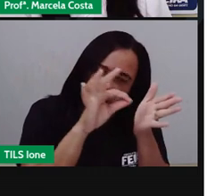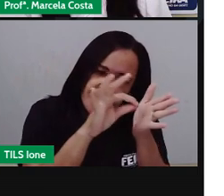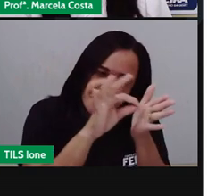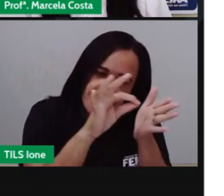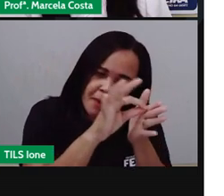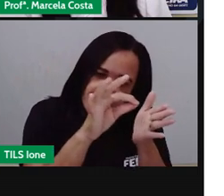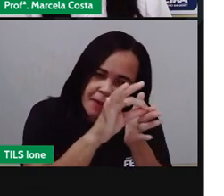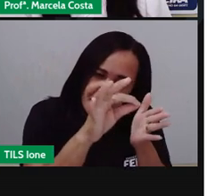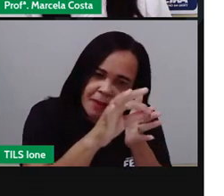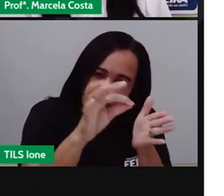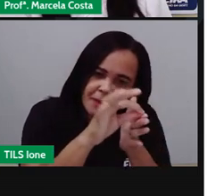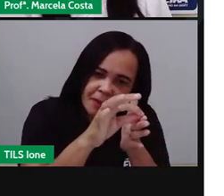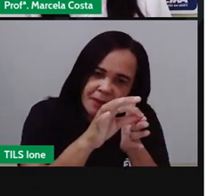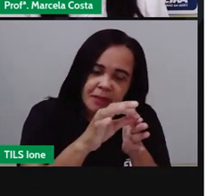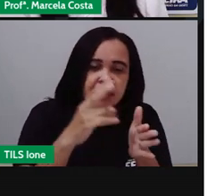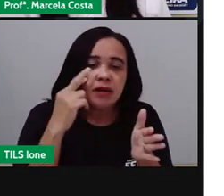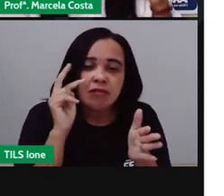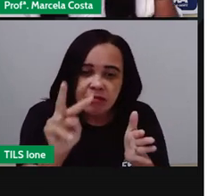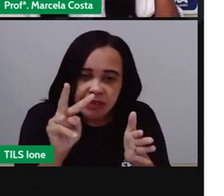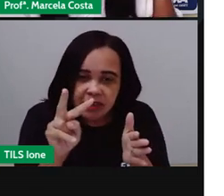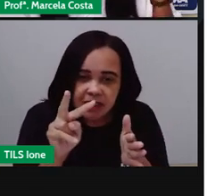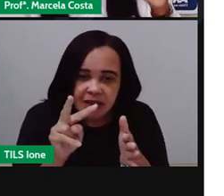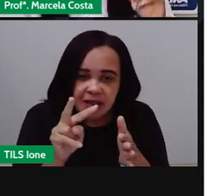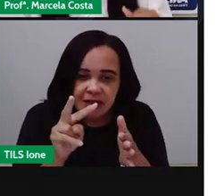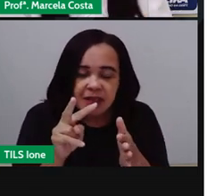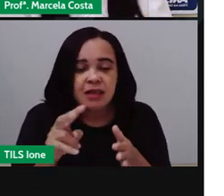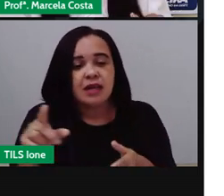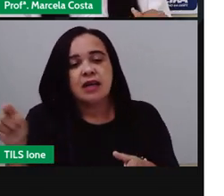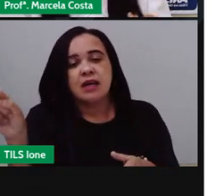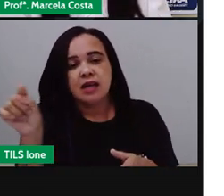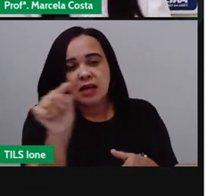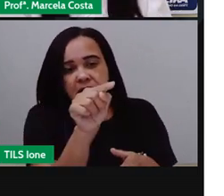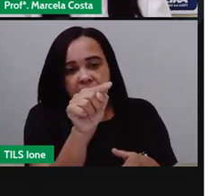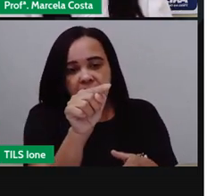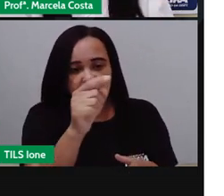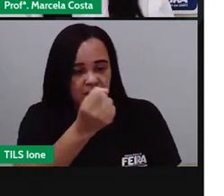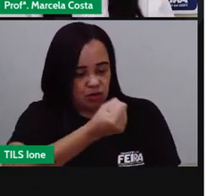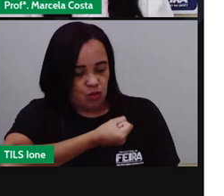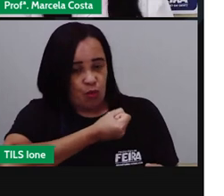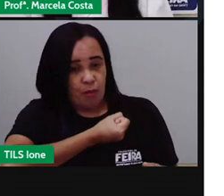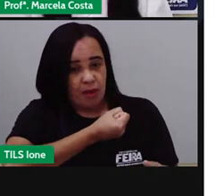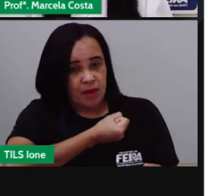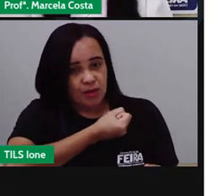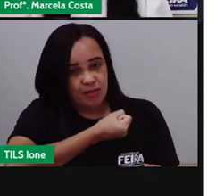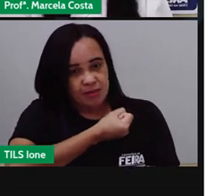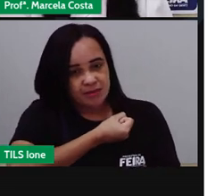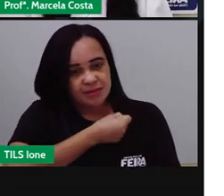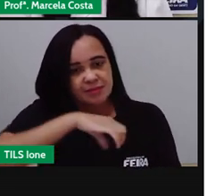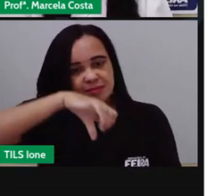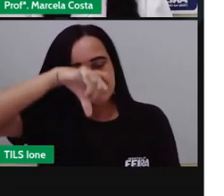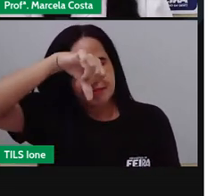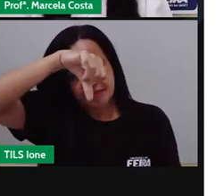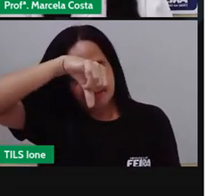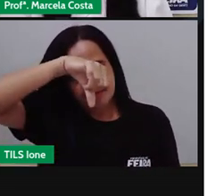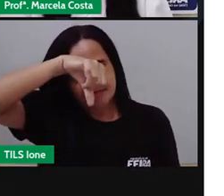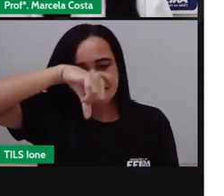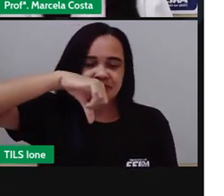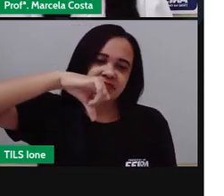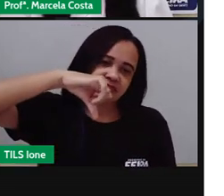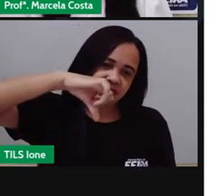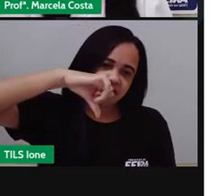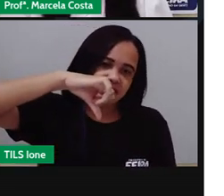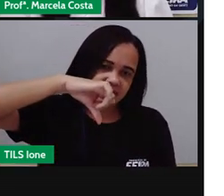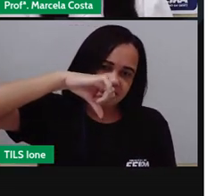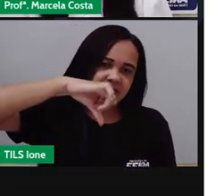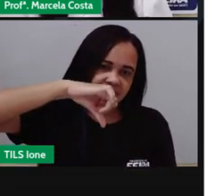para a barra para os números que estão na linha vertical indicando o número que corresponde